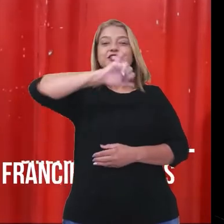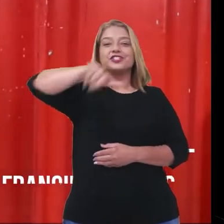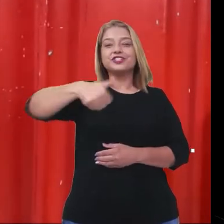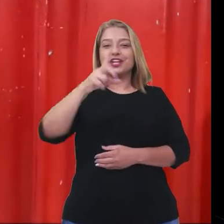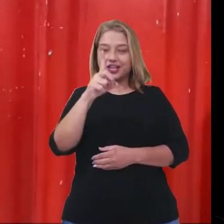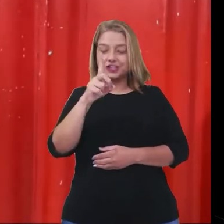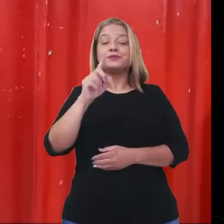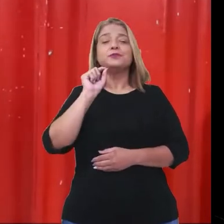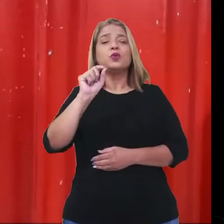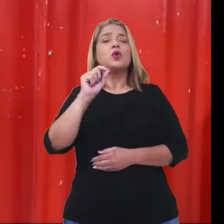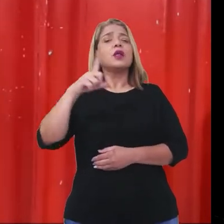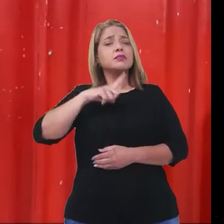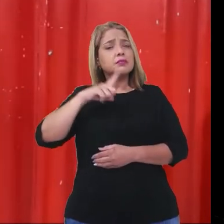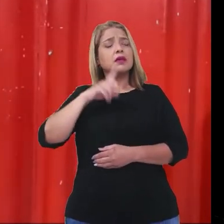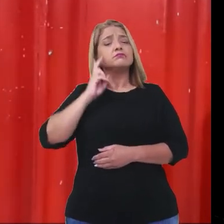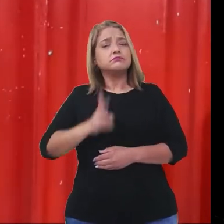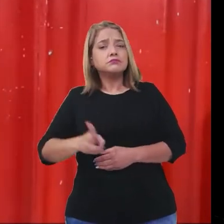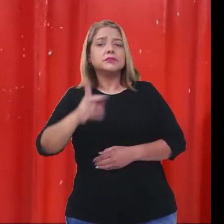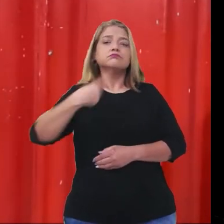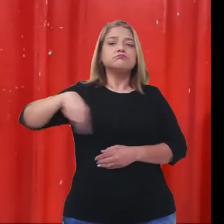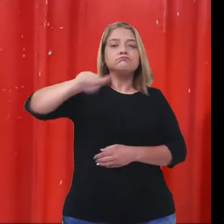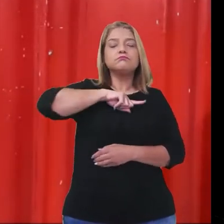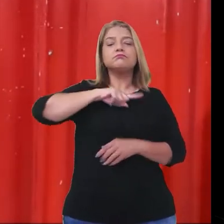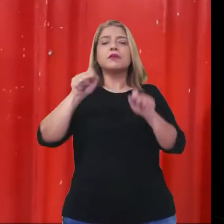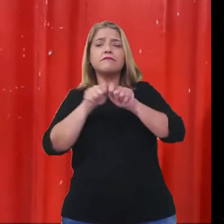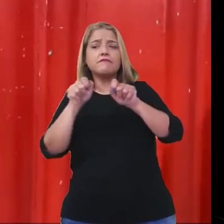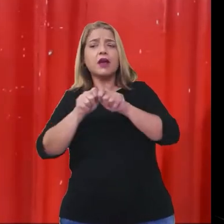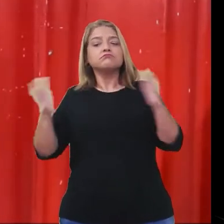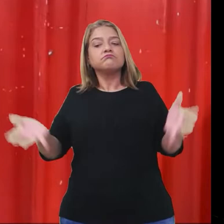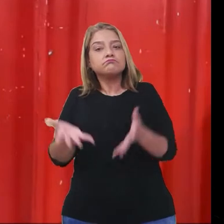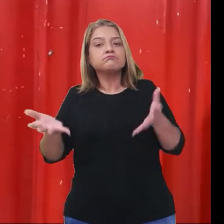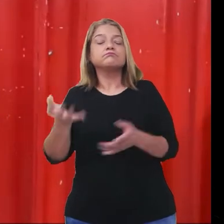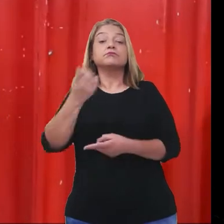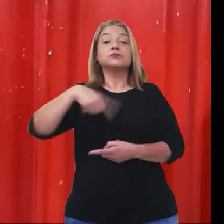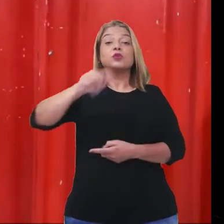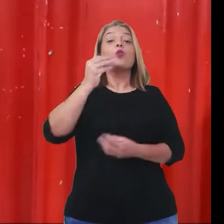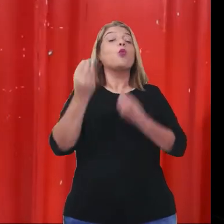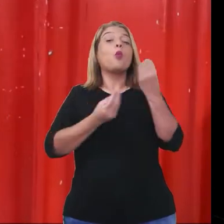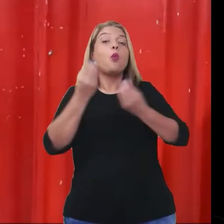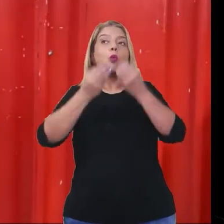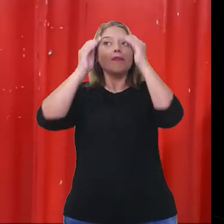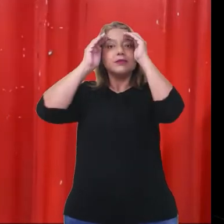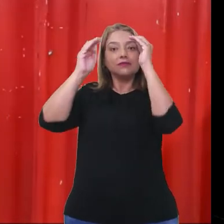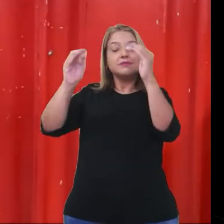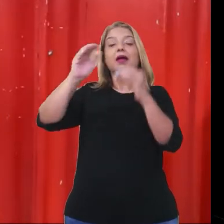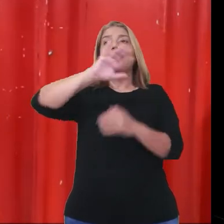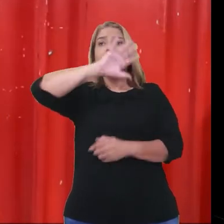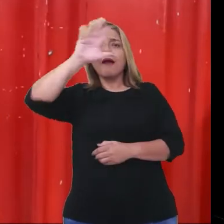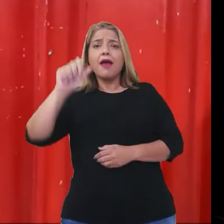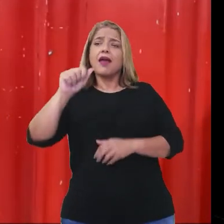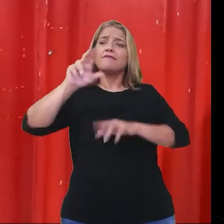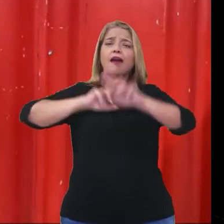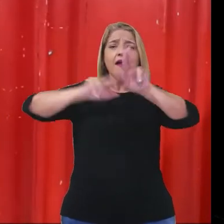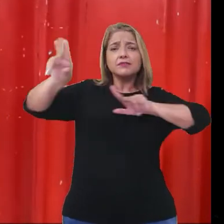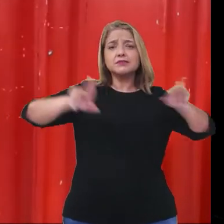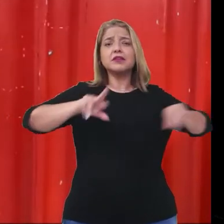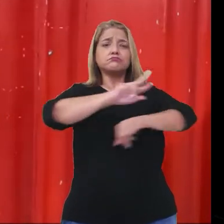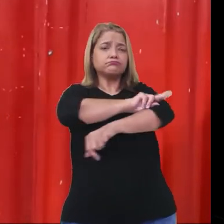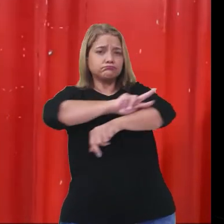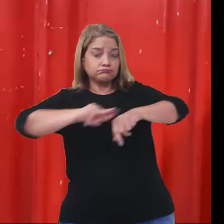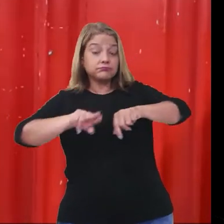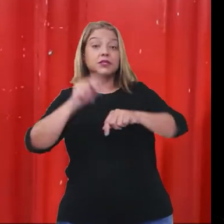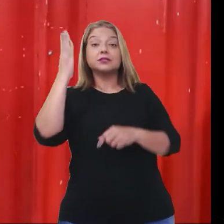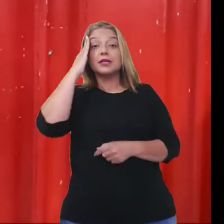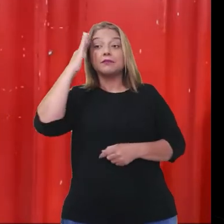projetos que trabalhem as questões étnico-raciais, pois acreditamos na importância de levar as crianças a